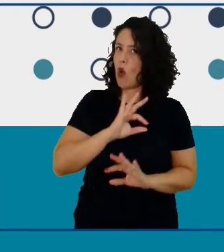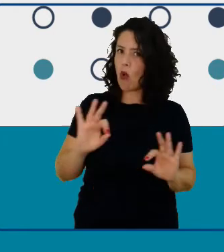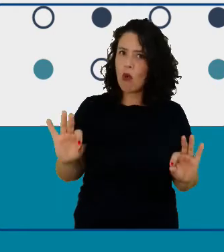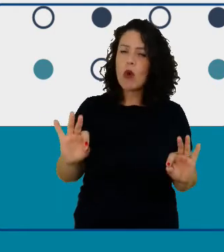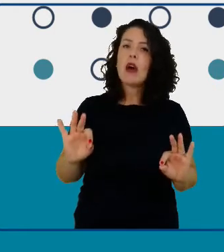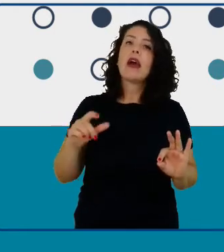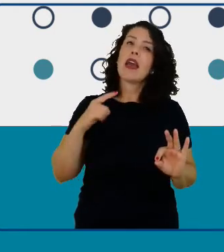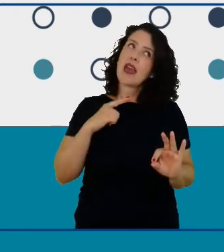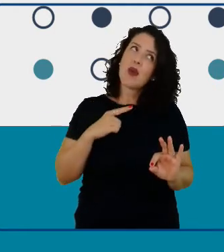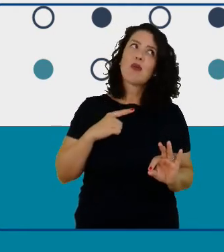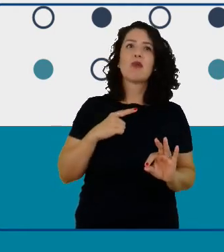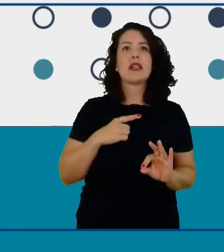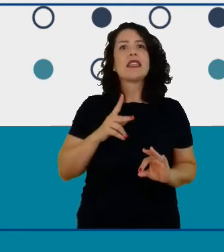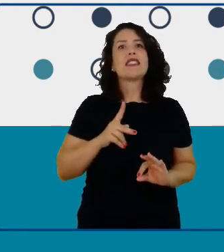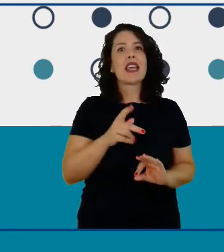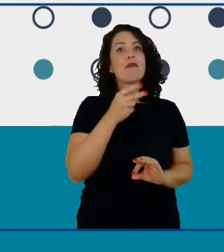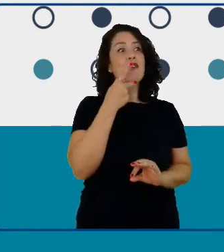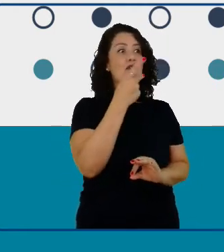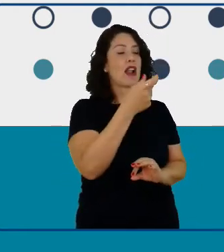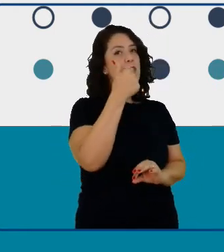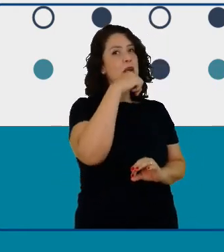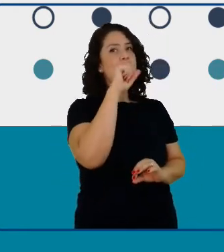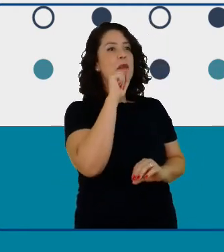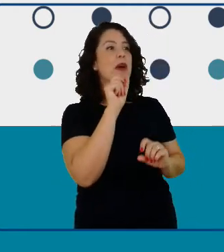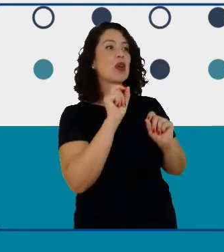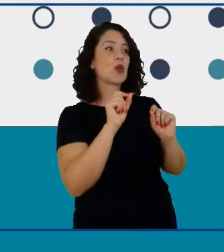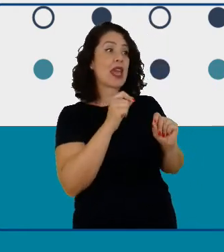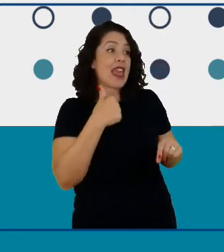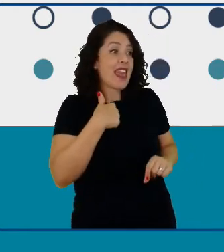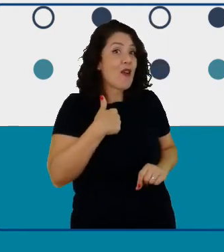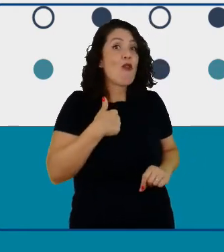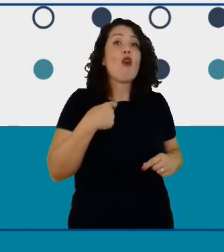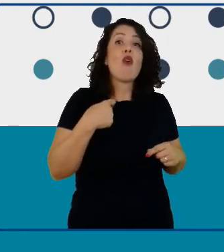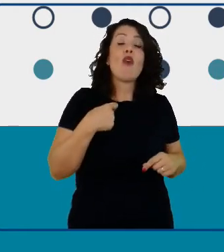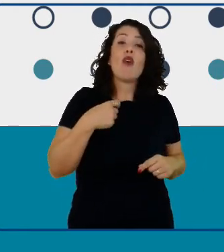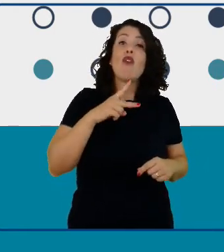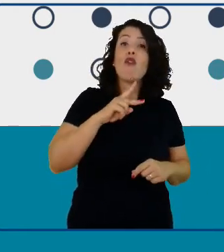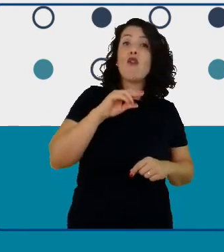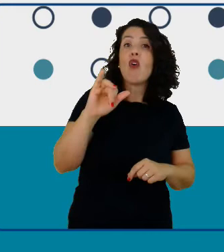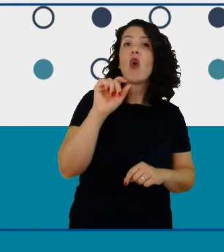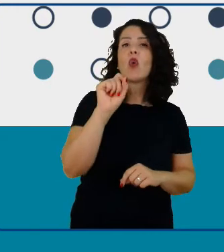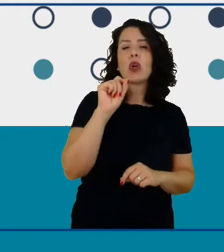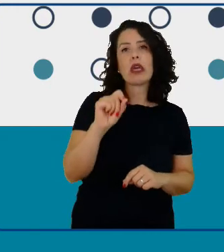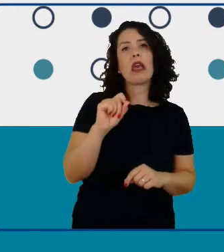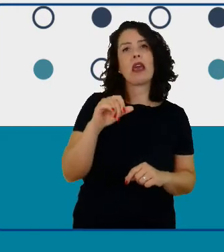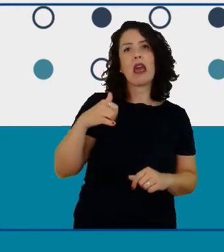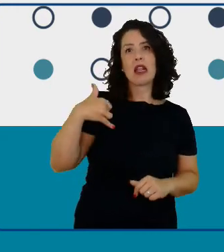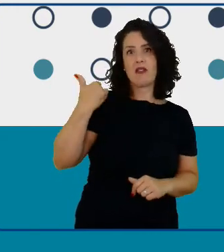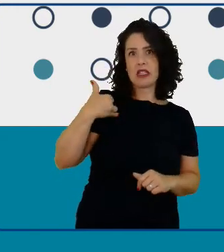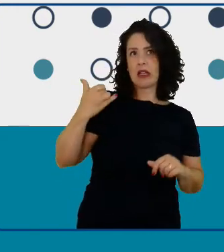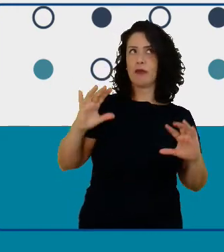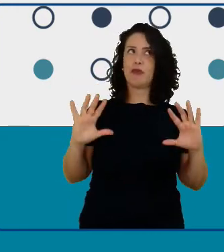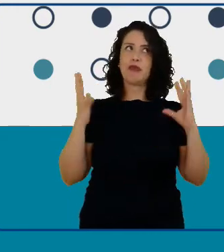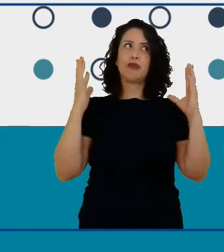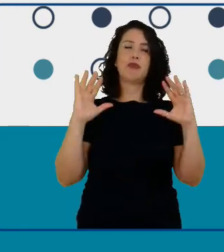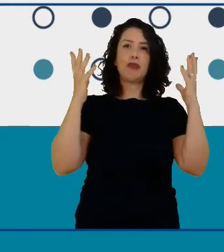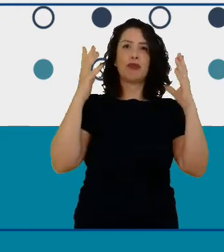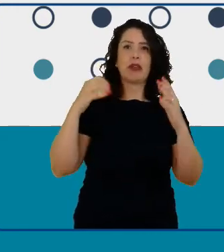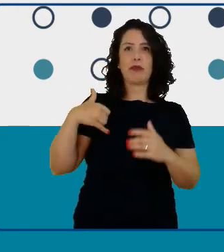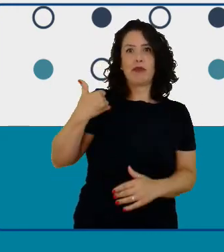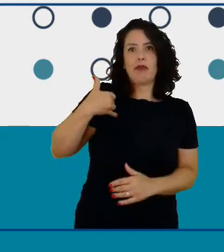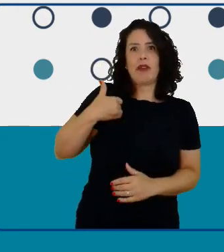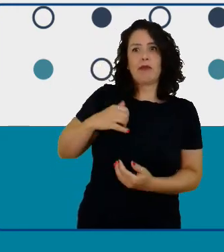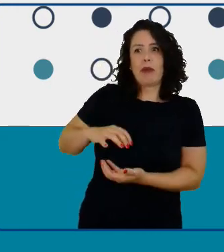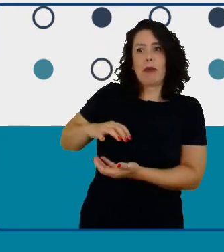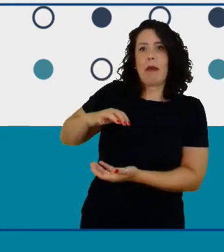brincar com a minha mãe que eu vou fazendo aniversário a gente vai ficando mais velho e tal hoje eu estou com 26 anos